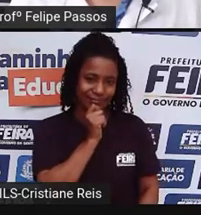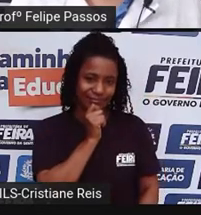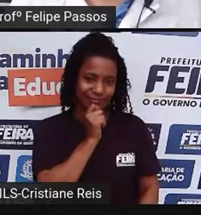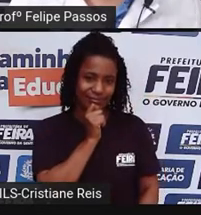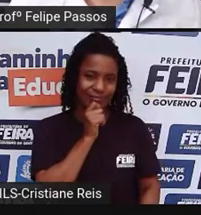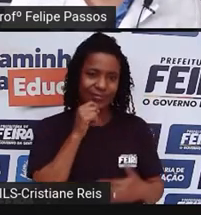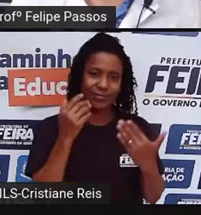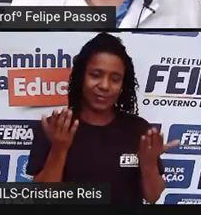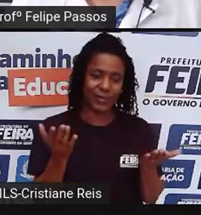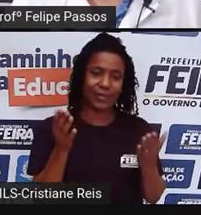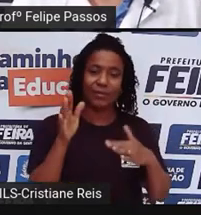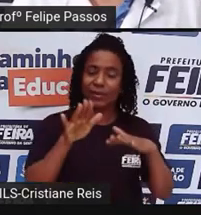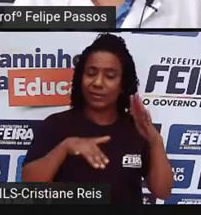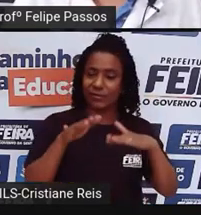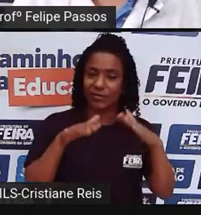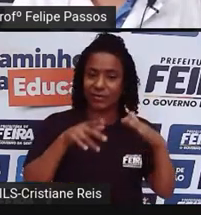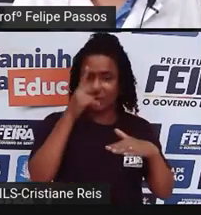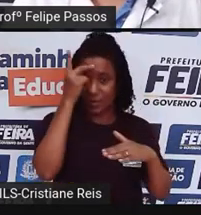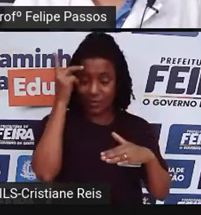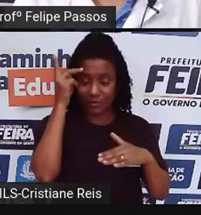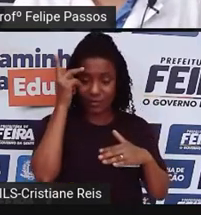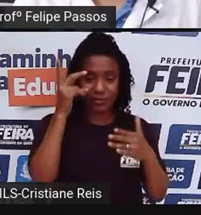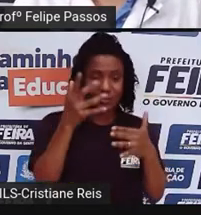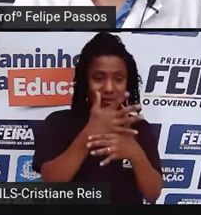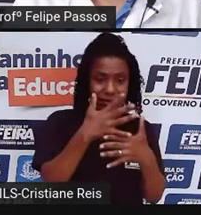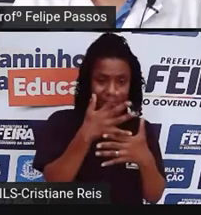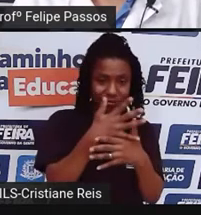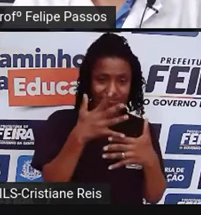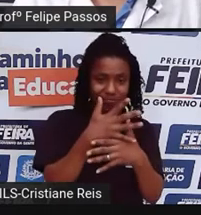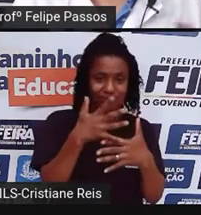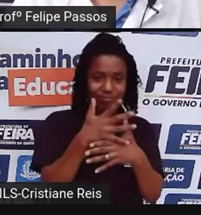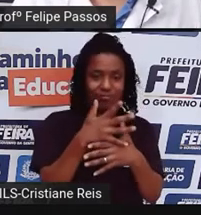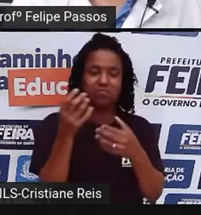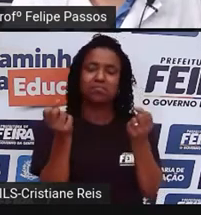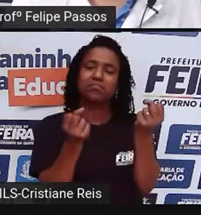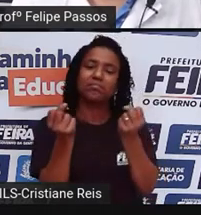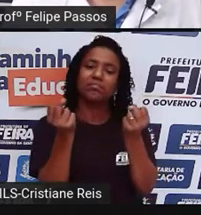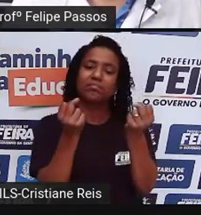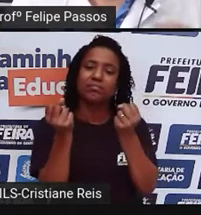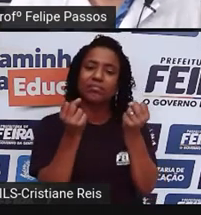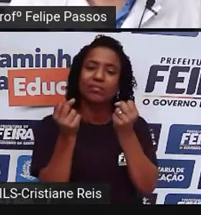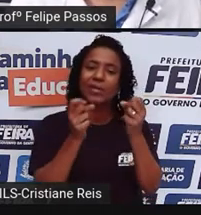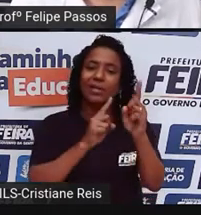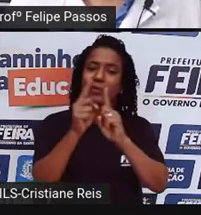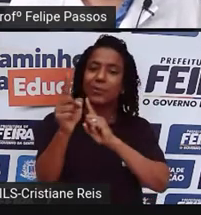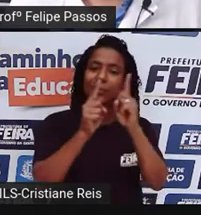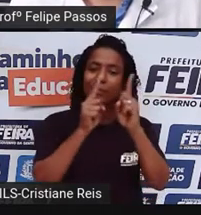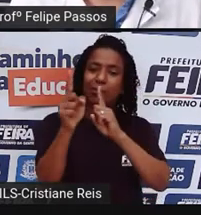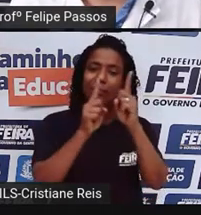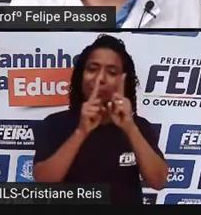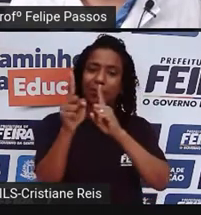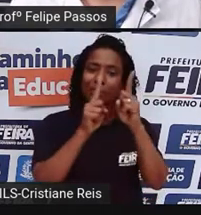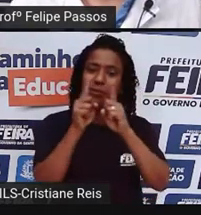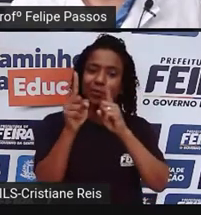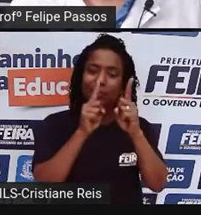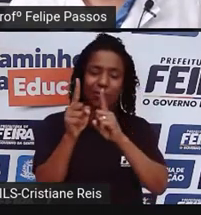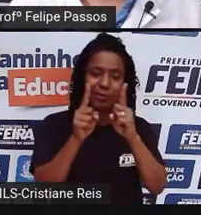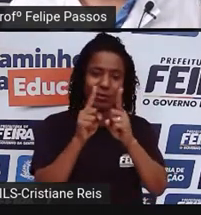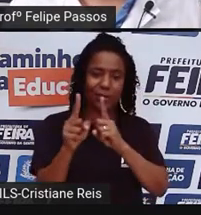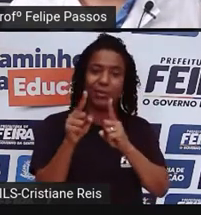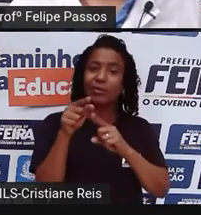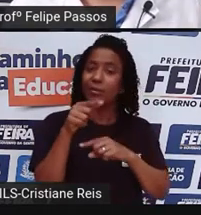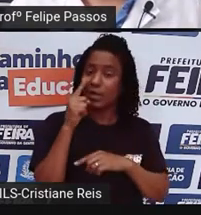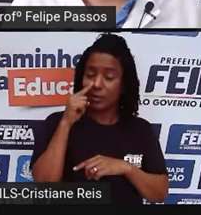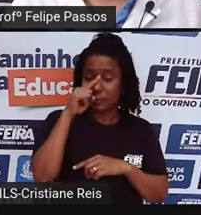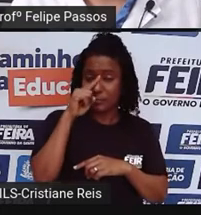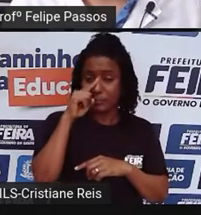nenhum centro urbano, sabe? Então, pode ser que o camarada ele fique assim, se sinta livre, ah, vou cometer crimes aqui, vou fazer o que eu bem